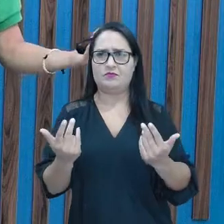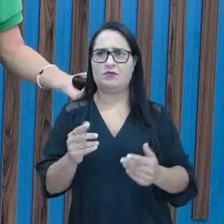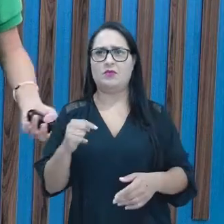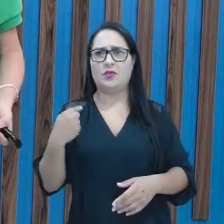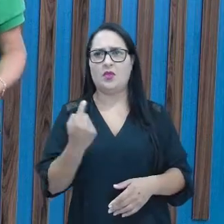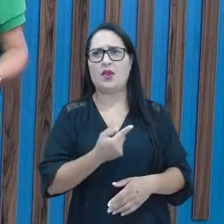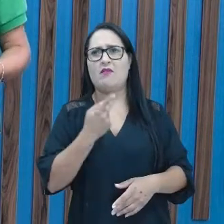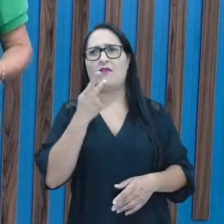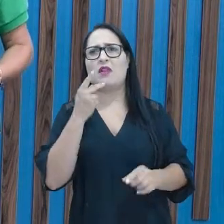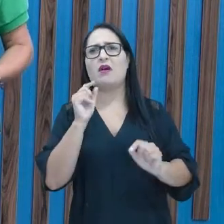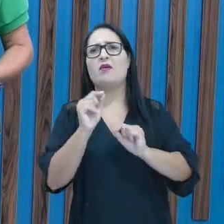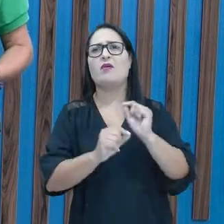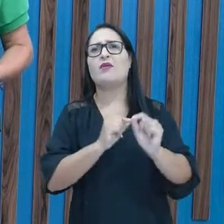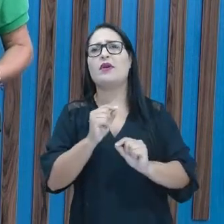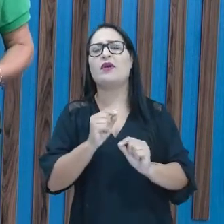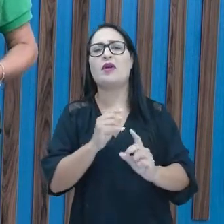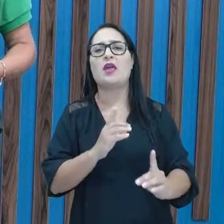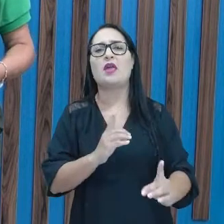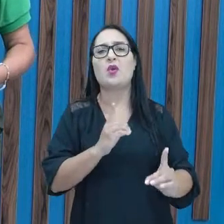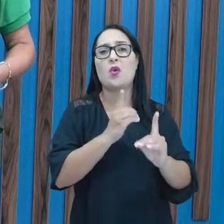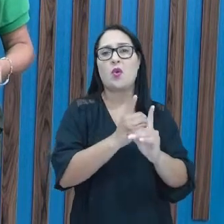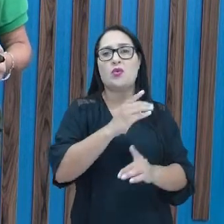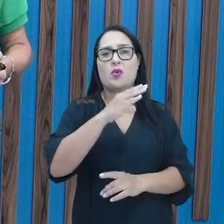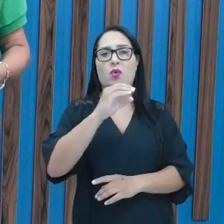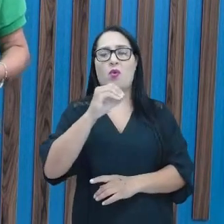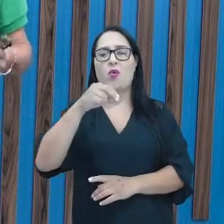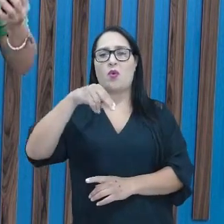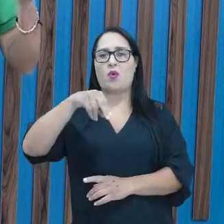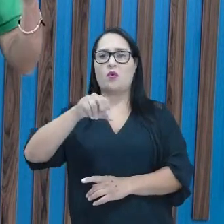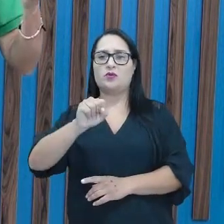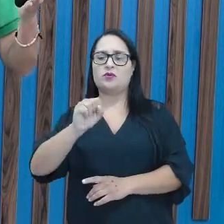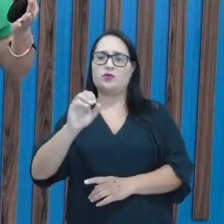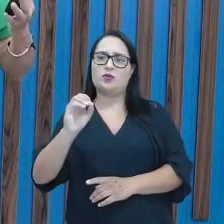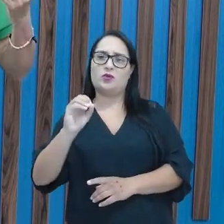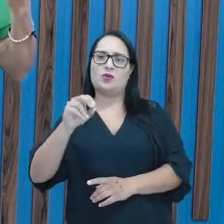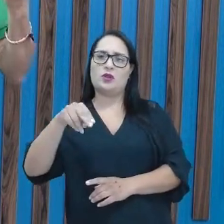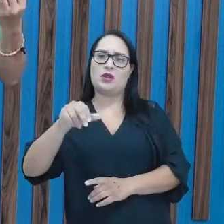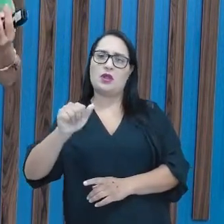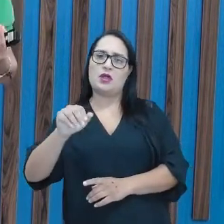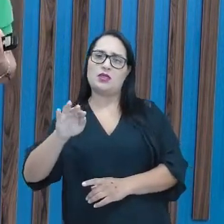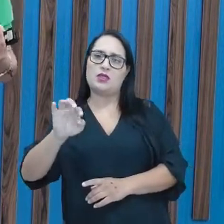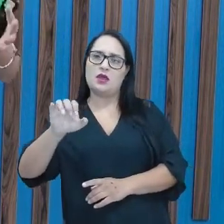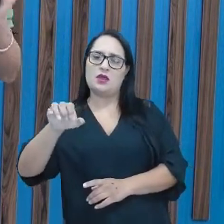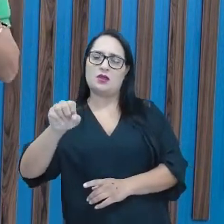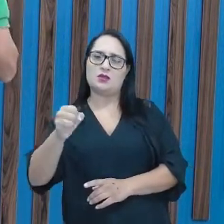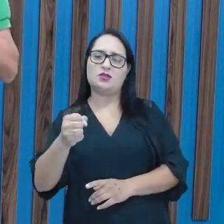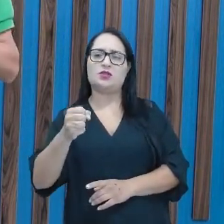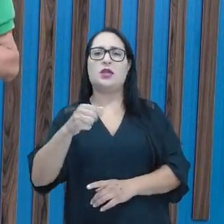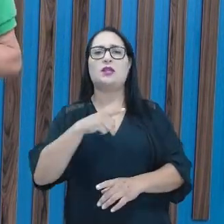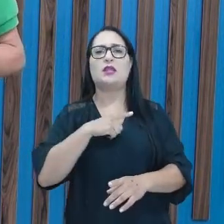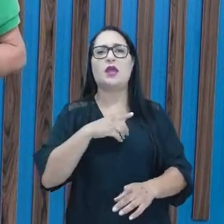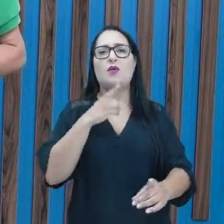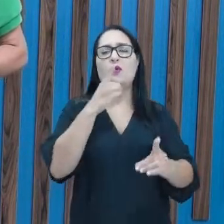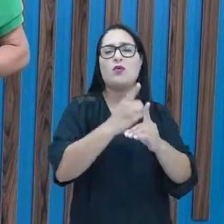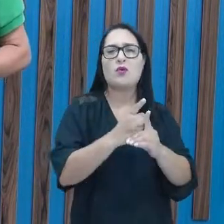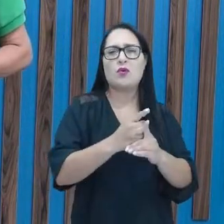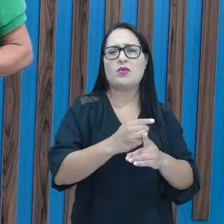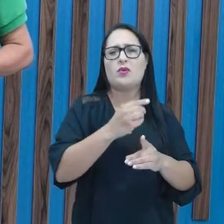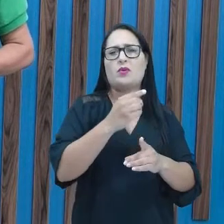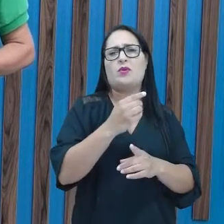sobre encontros consonantais, que é o encontro de consoantes em uma mesma